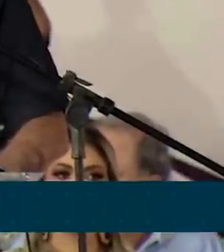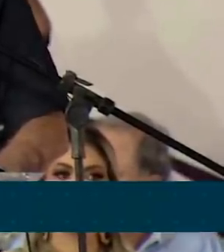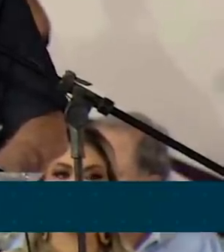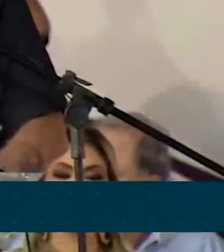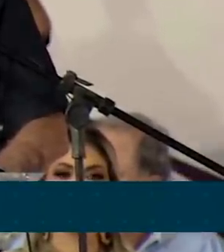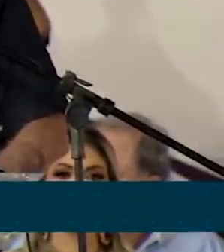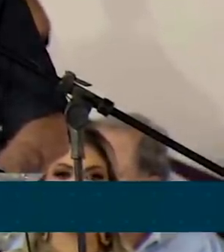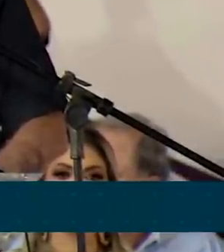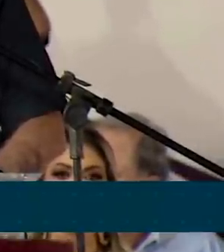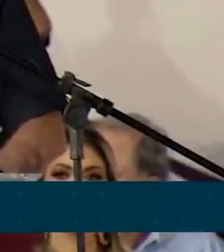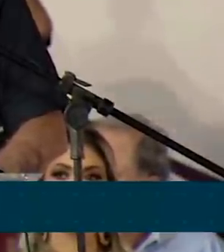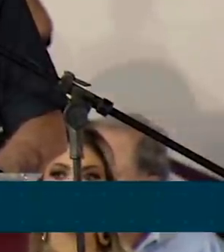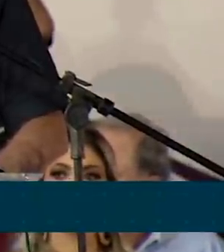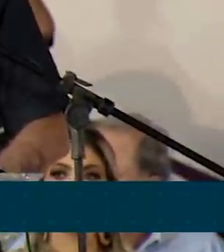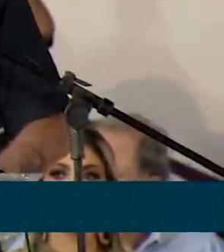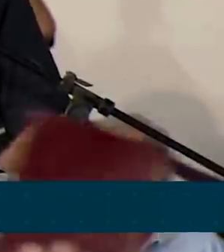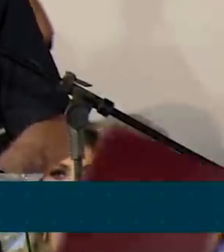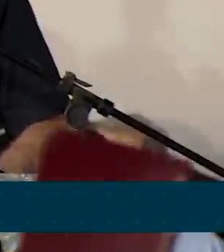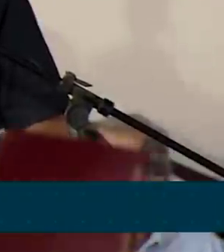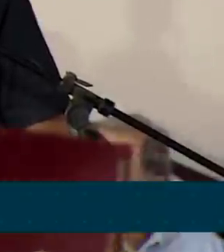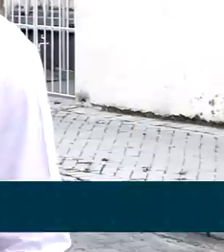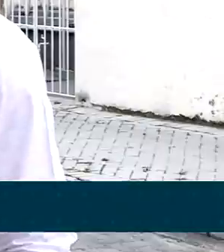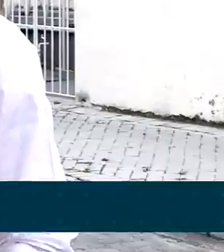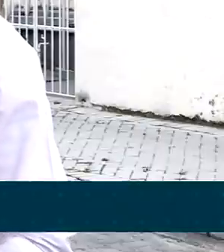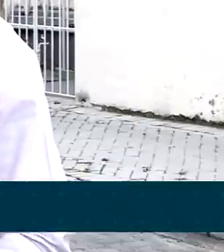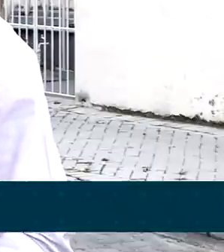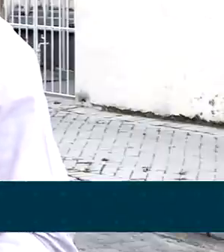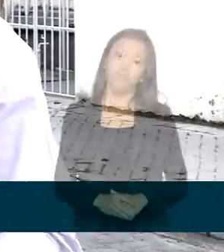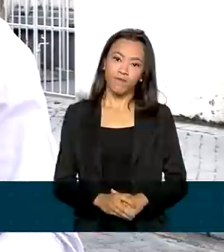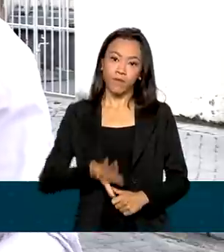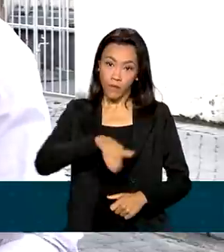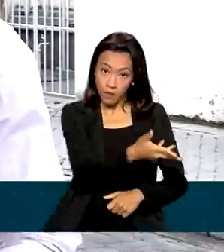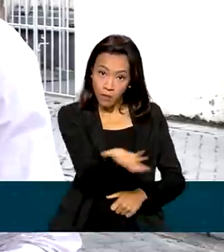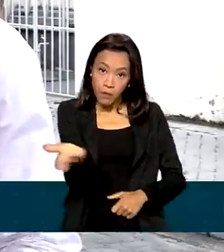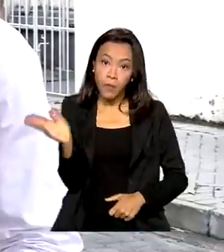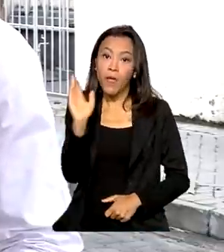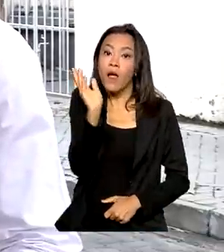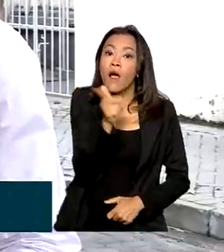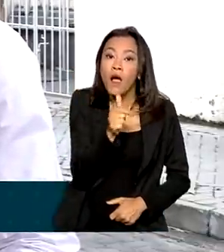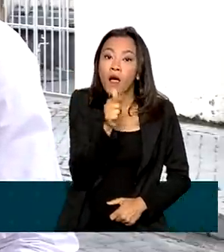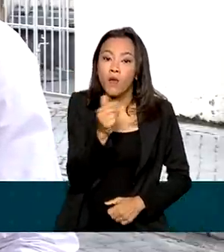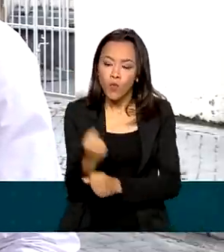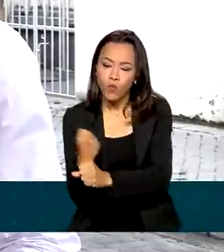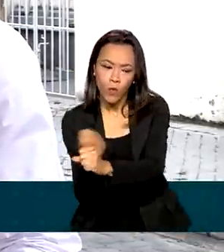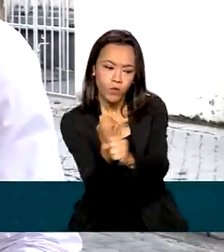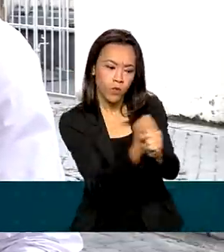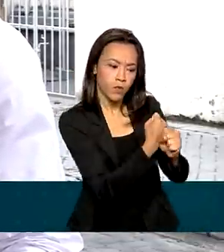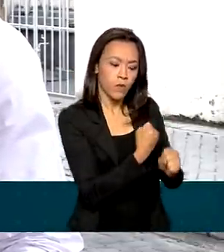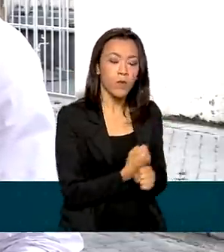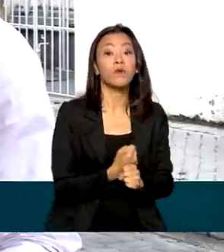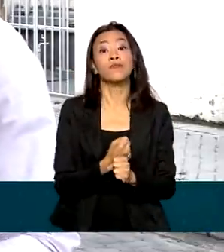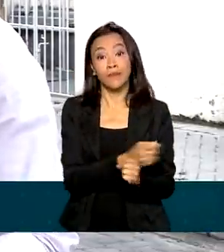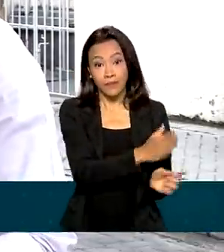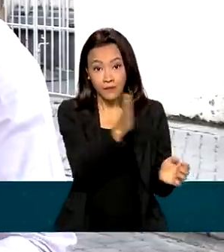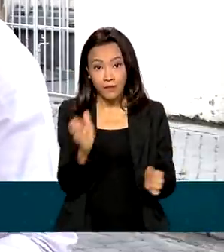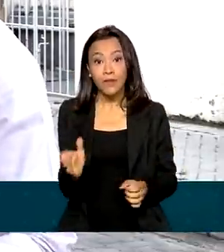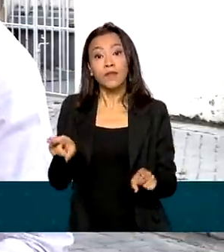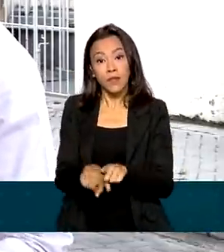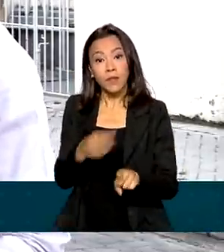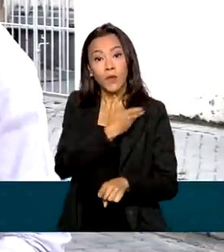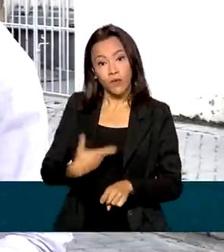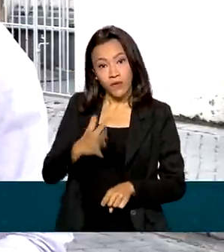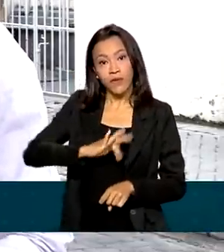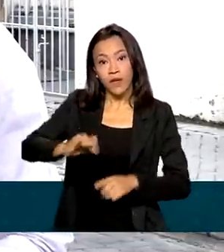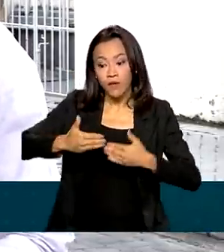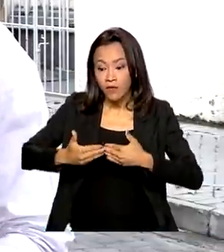é um bem inigualável. Além das obras de abastecimento d'água, o governo federal lançou o programa Força